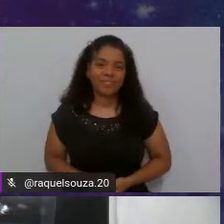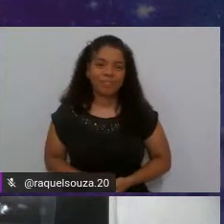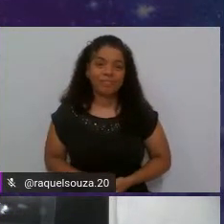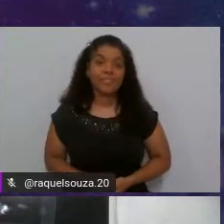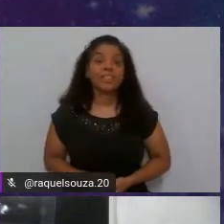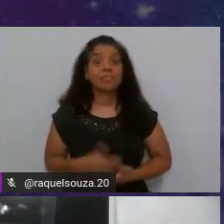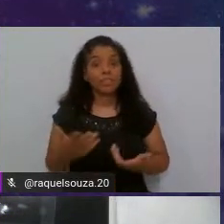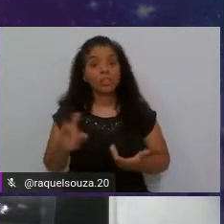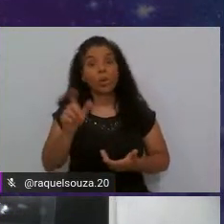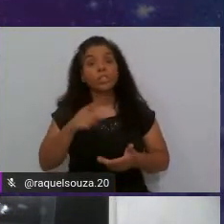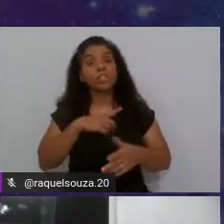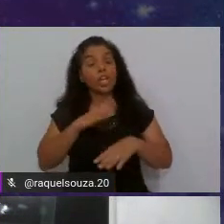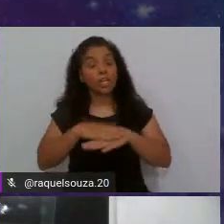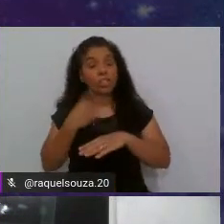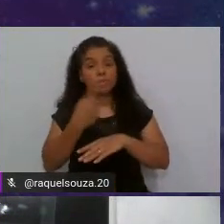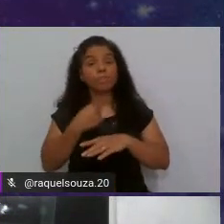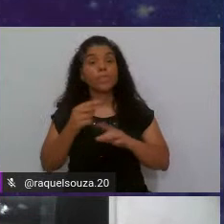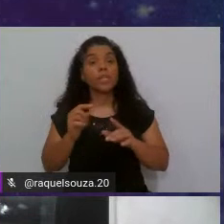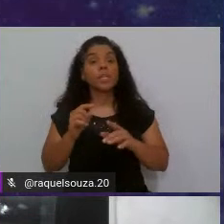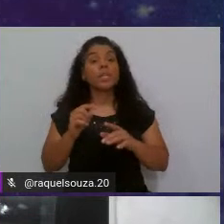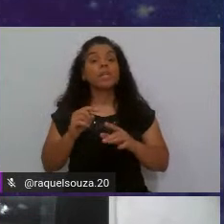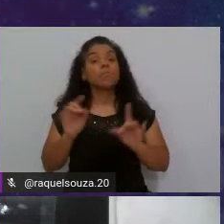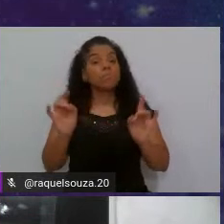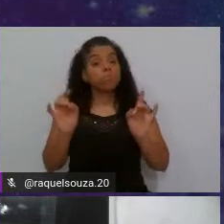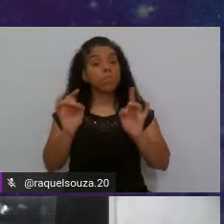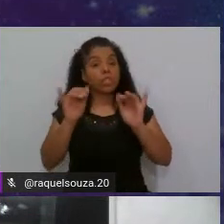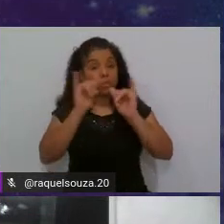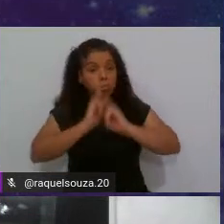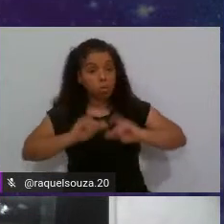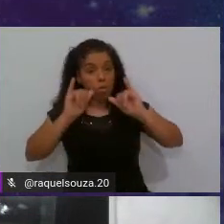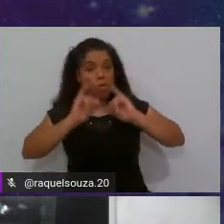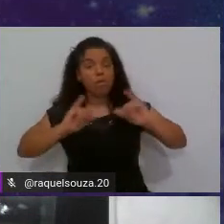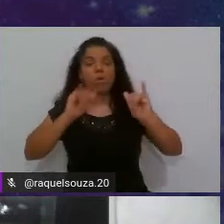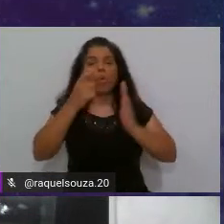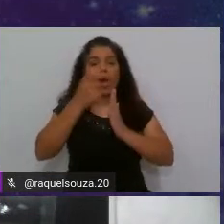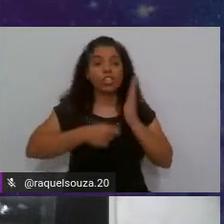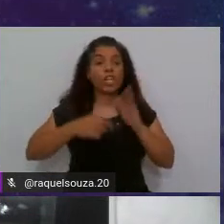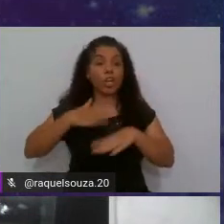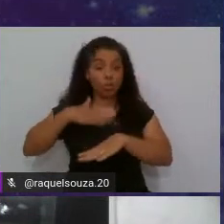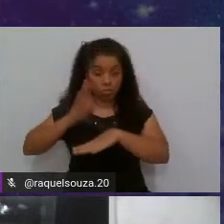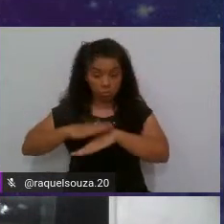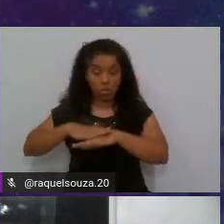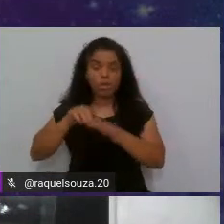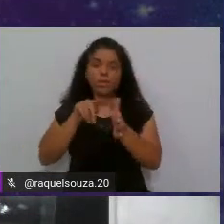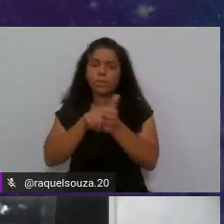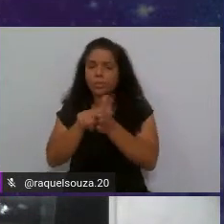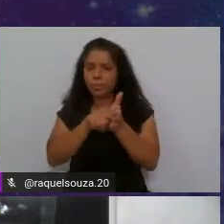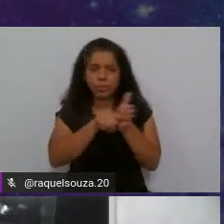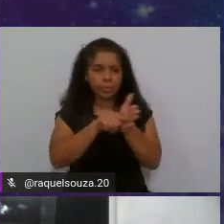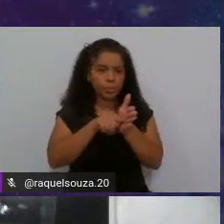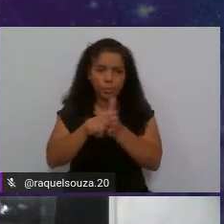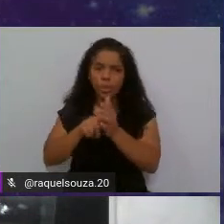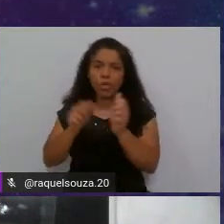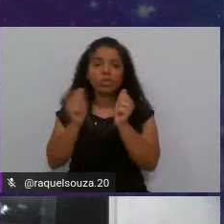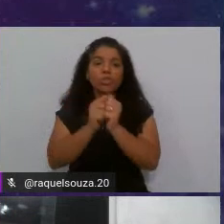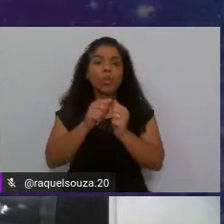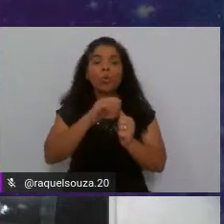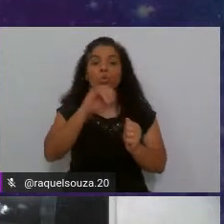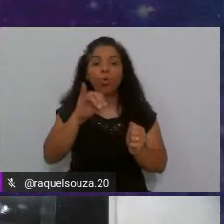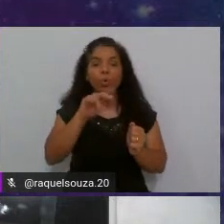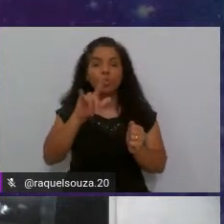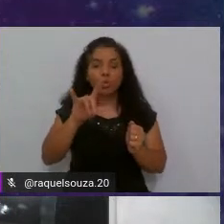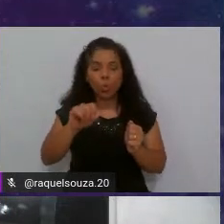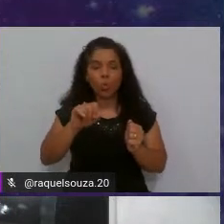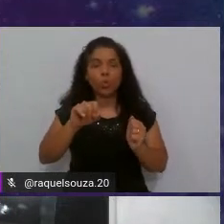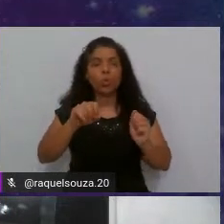Pessoal, a gente fez, depois que a gente publicou esse artigo, eu fiz uma pesquisa junto com o Júlio no LinkedIn, e